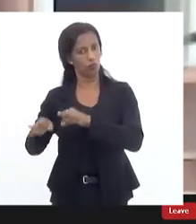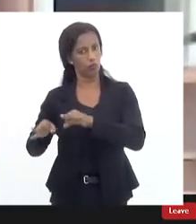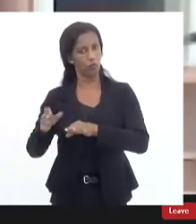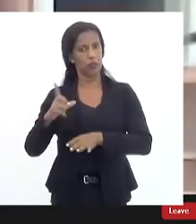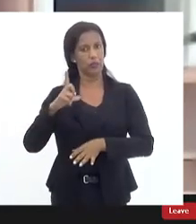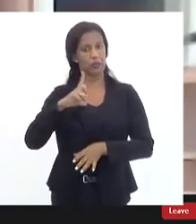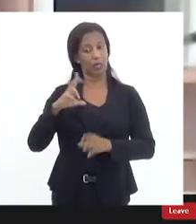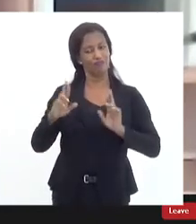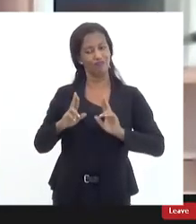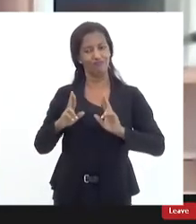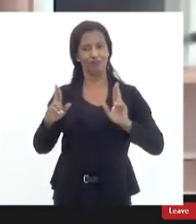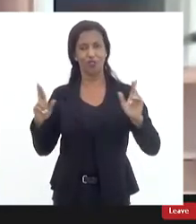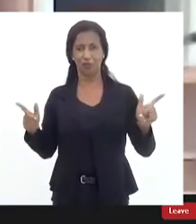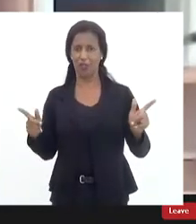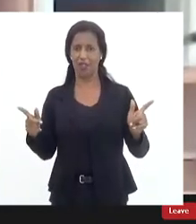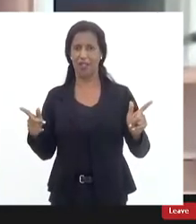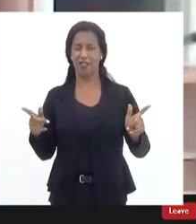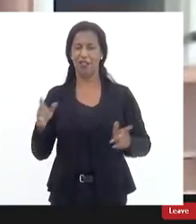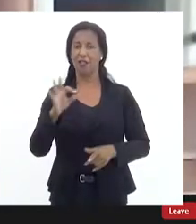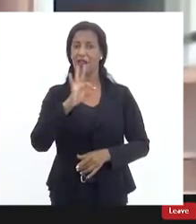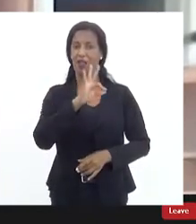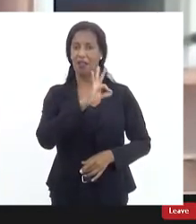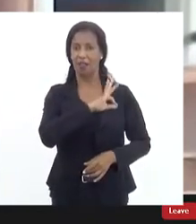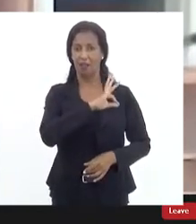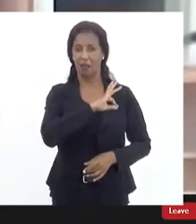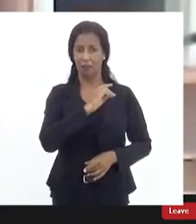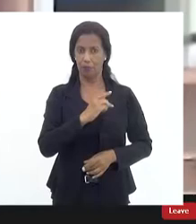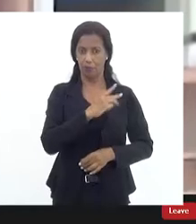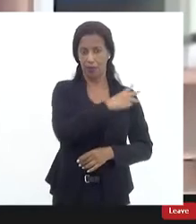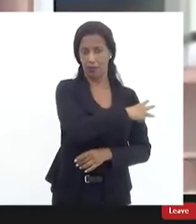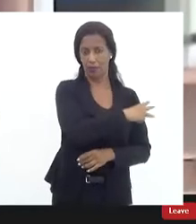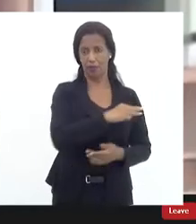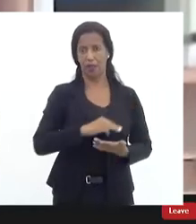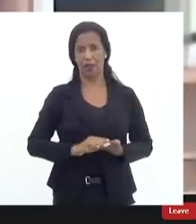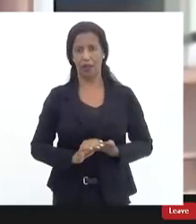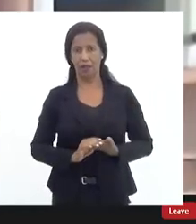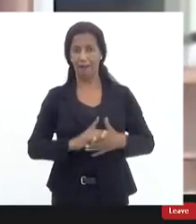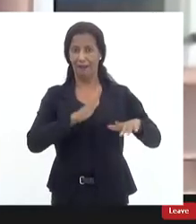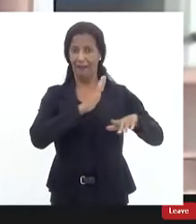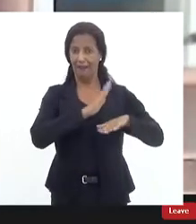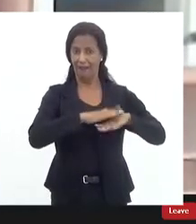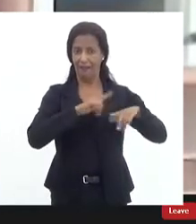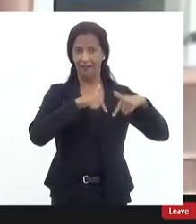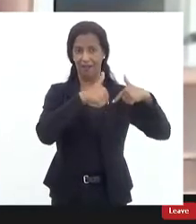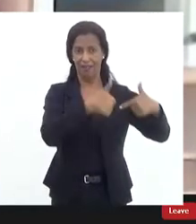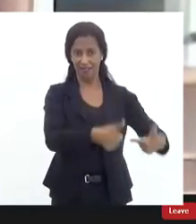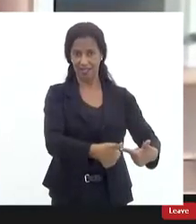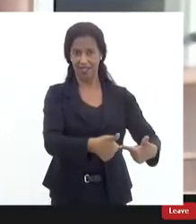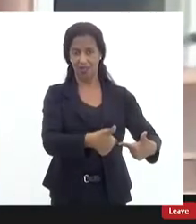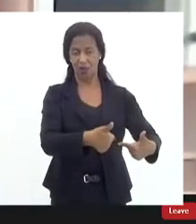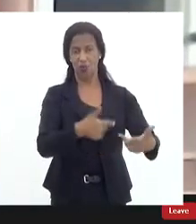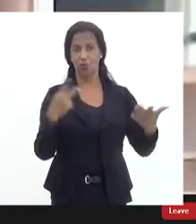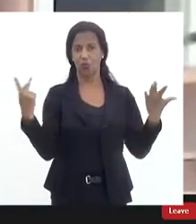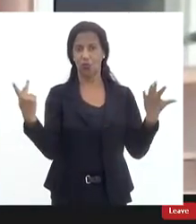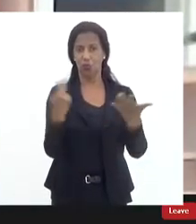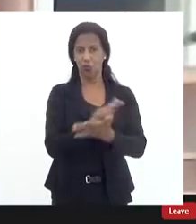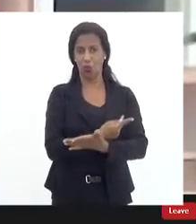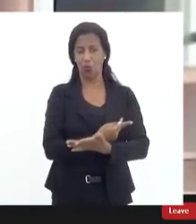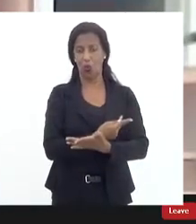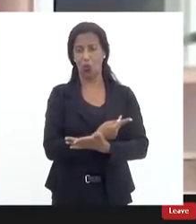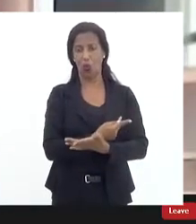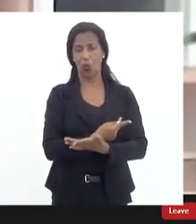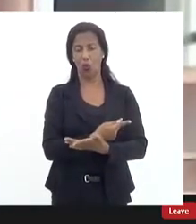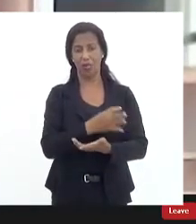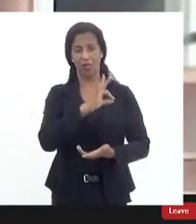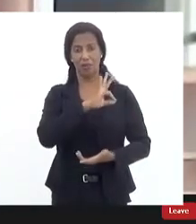situação é bem diferente da atuação das ações policiais repressivas levadas a efeito